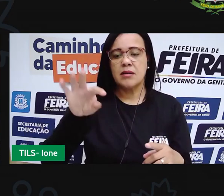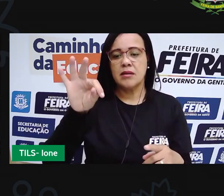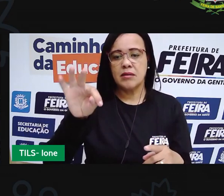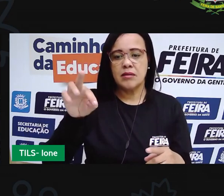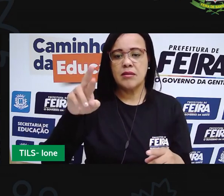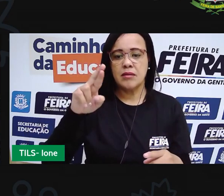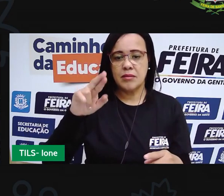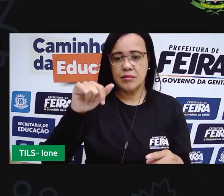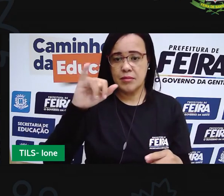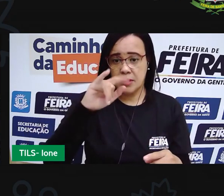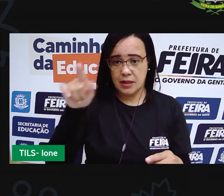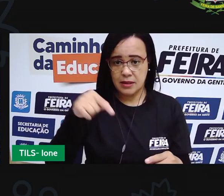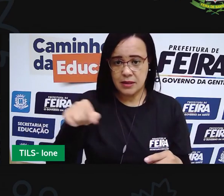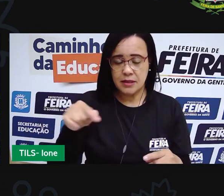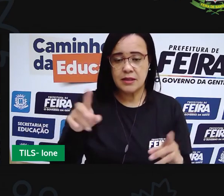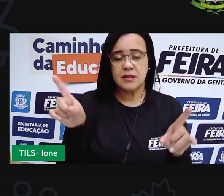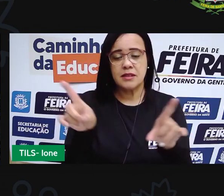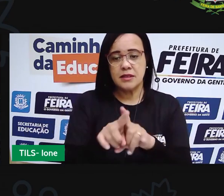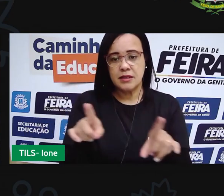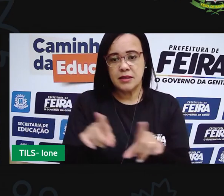vimos um pouco da